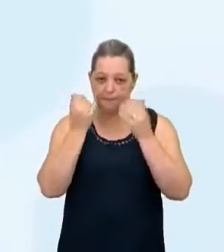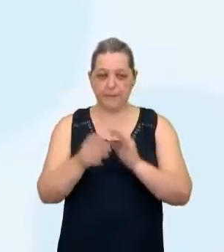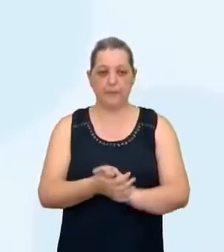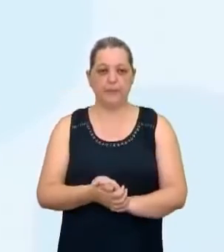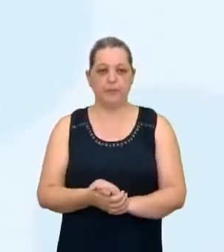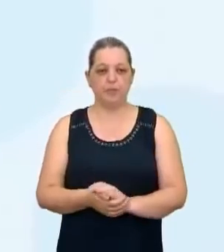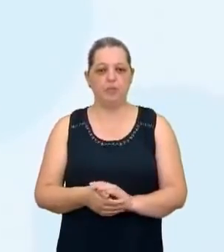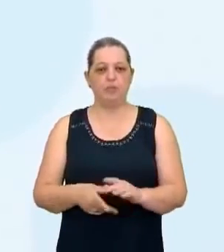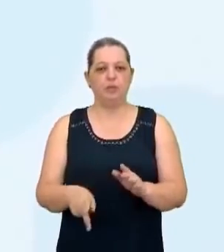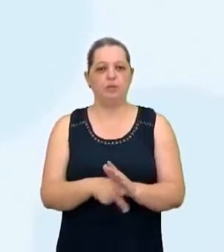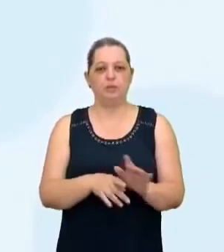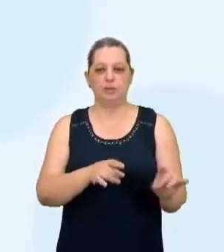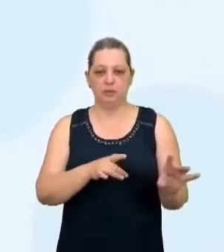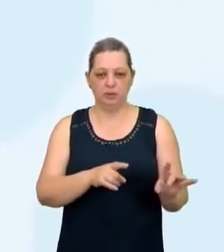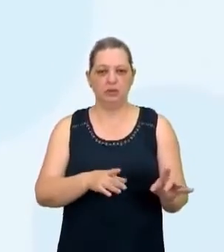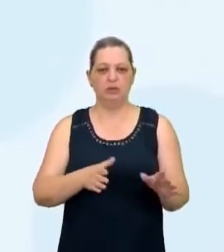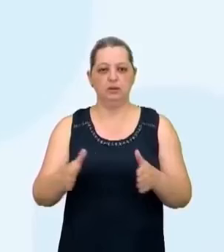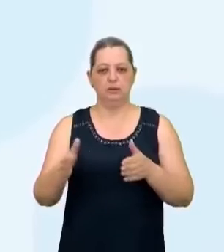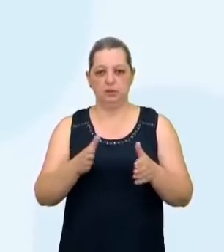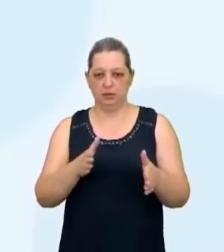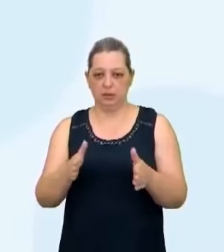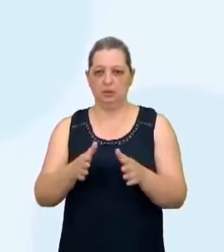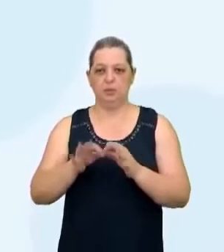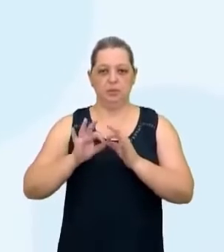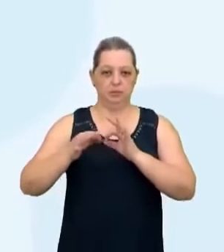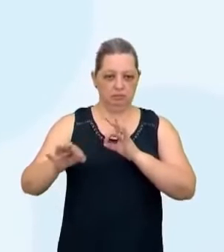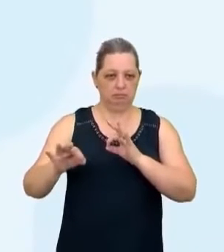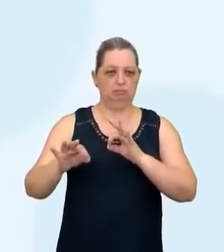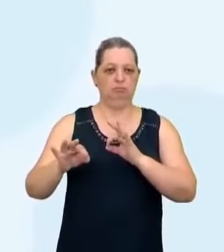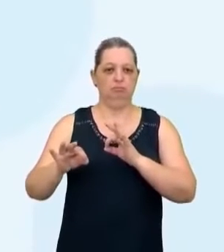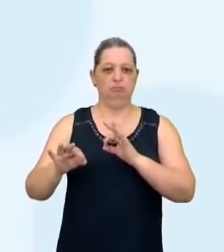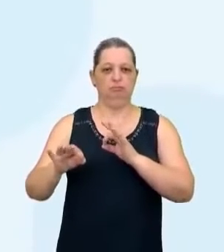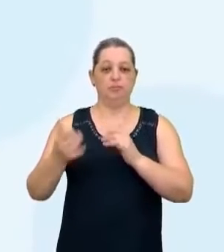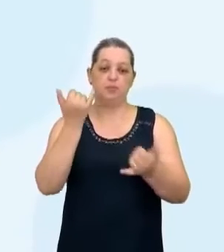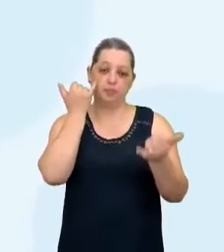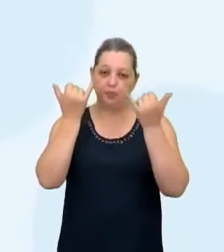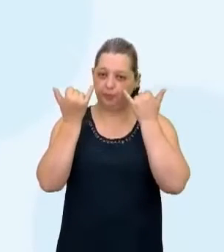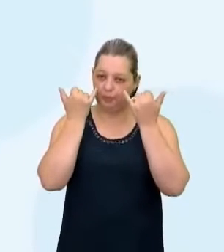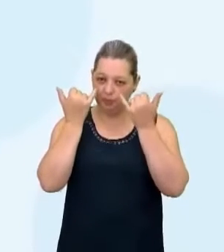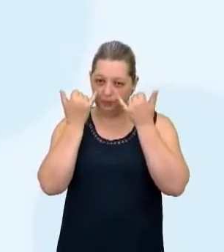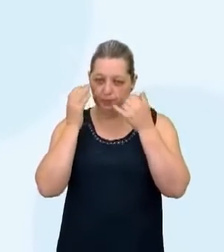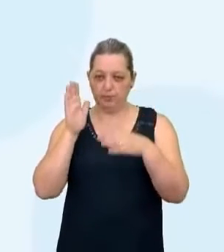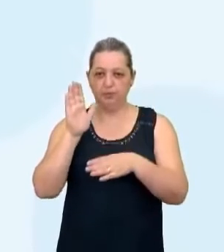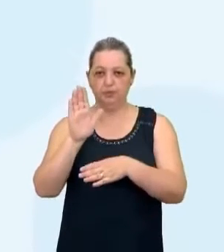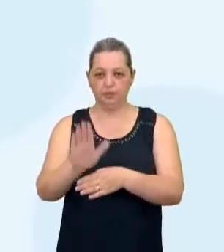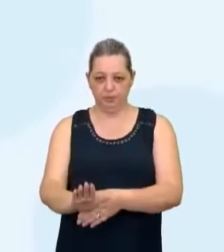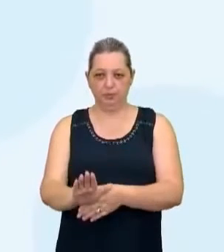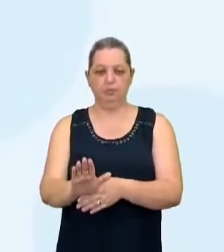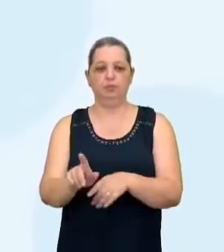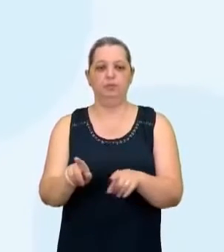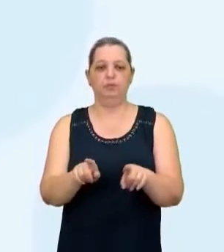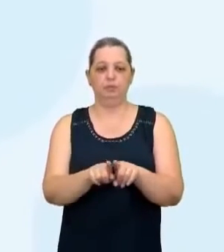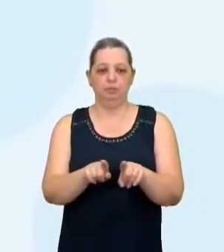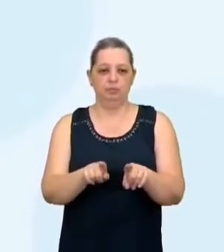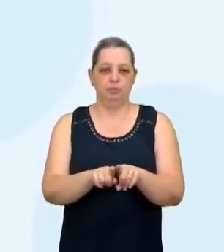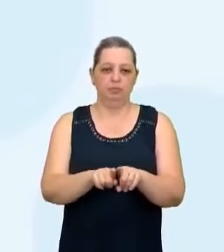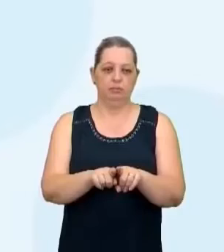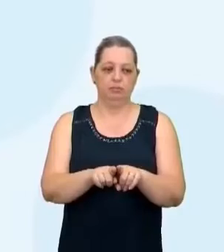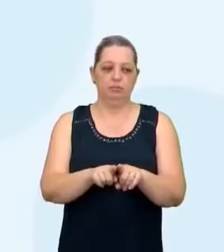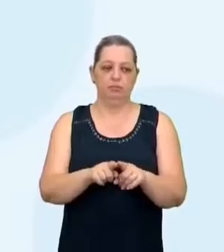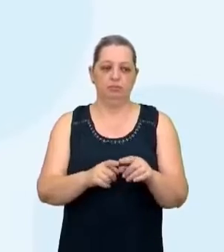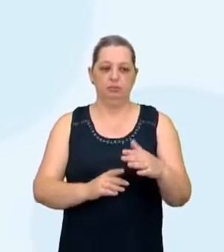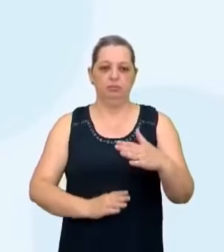relativiza o tempo e as distâncias e a circulação da informação favorece e, ao mesmo tempo, condiciona